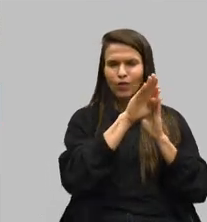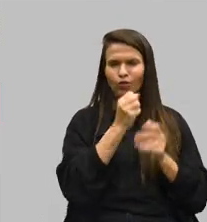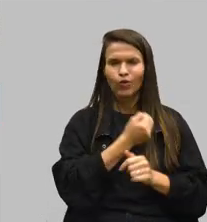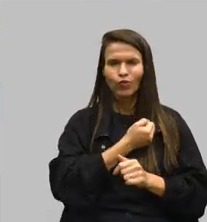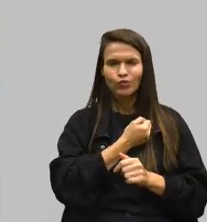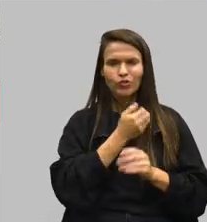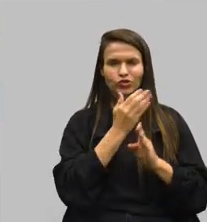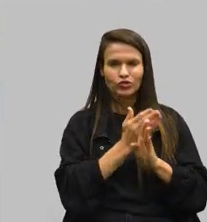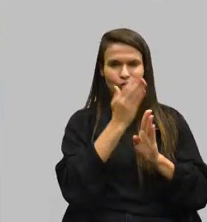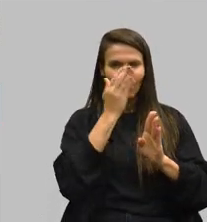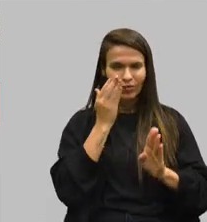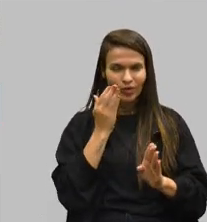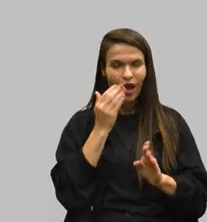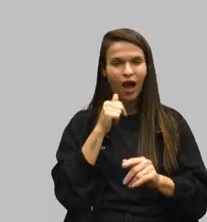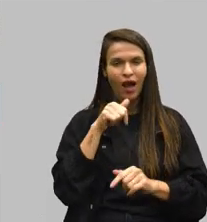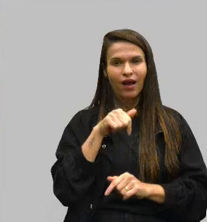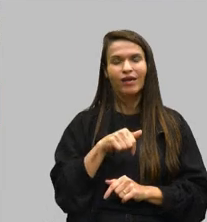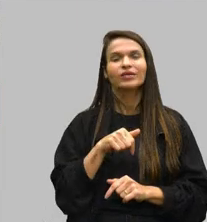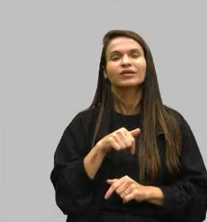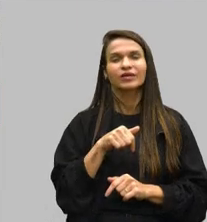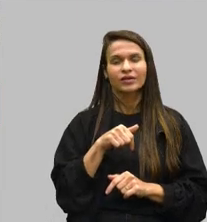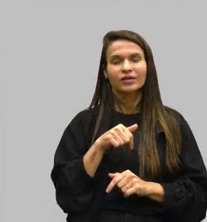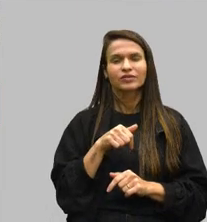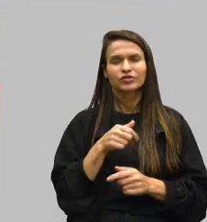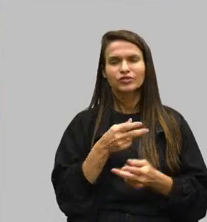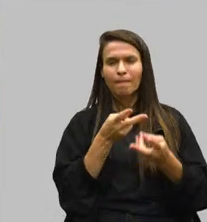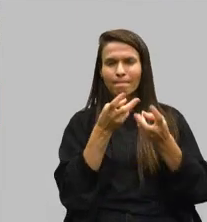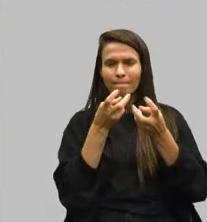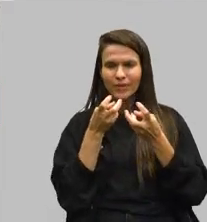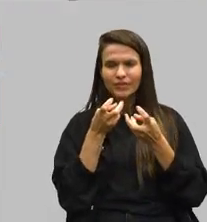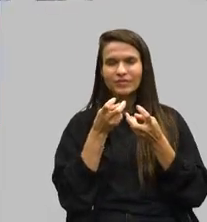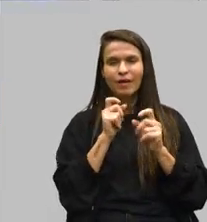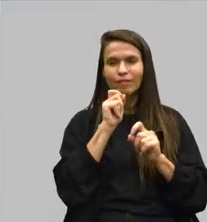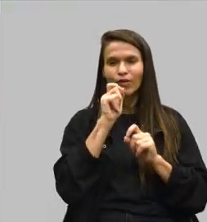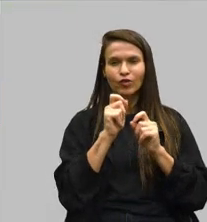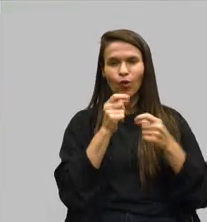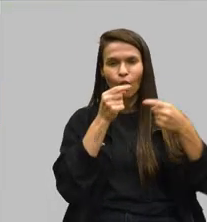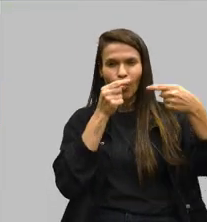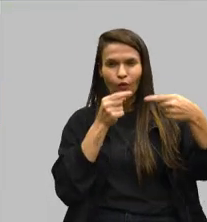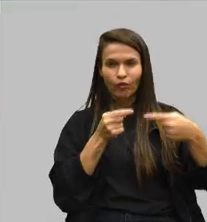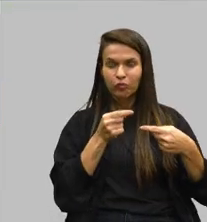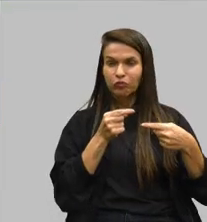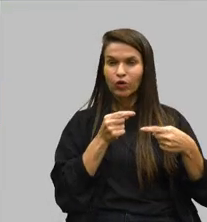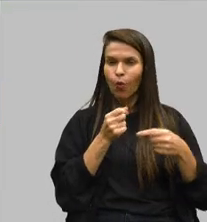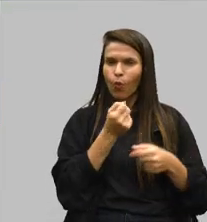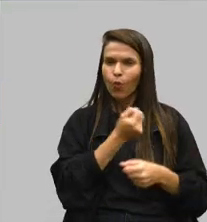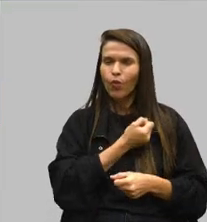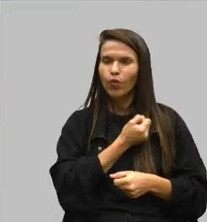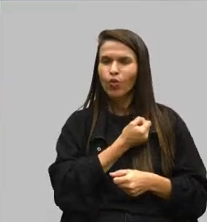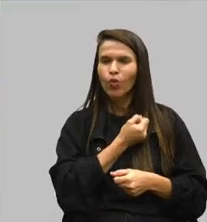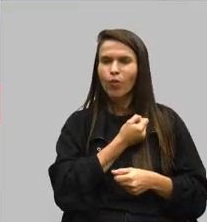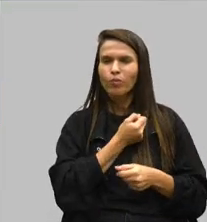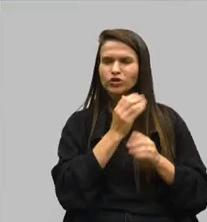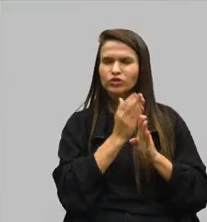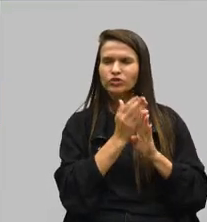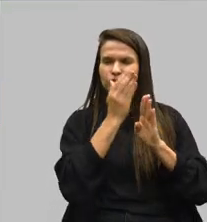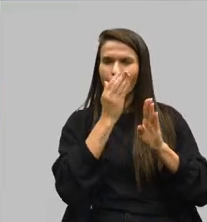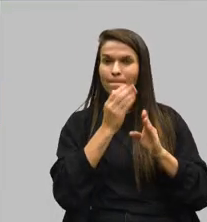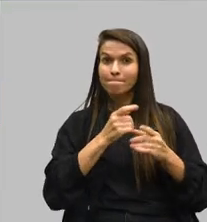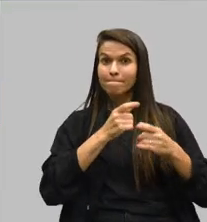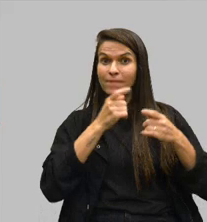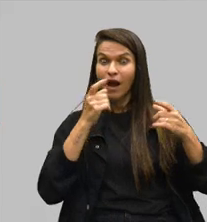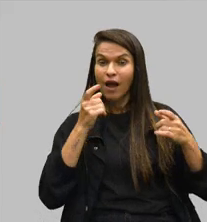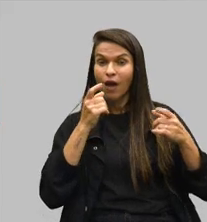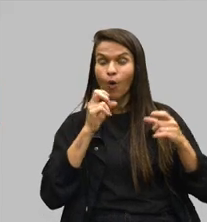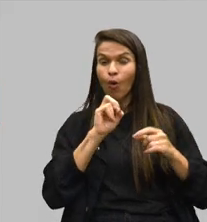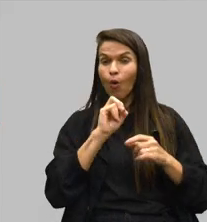diagnósticos. E aqui a gente entra no dilema, no conflito. será o número de diagnósticos maior ou o